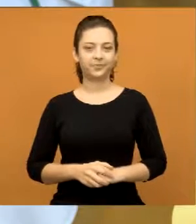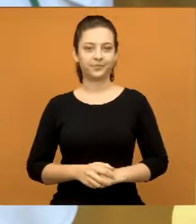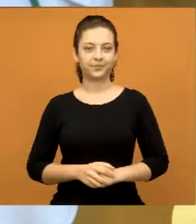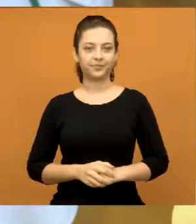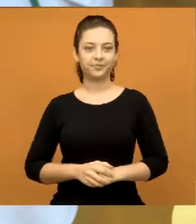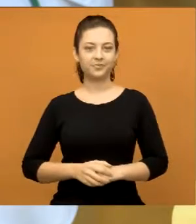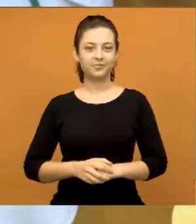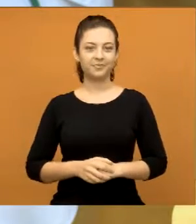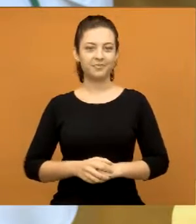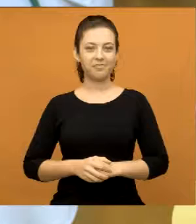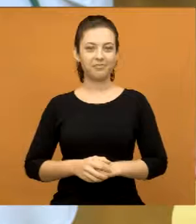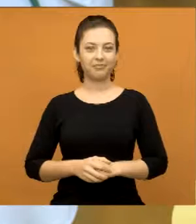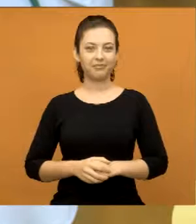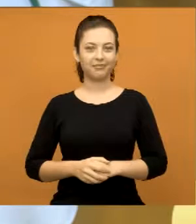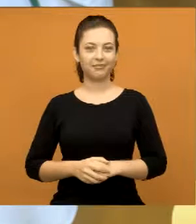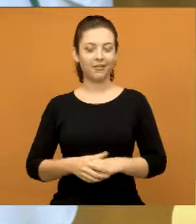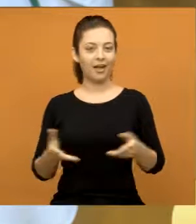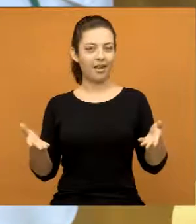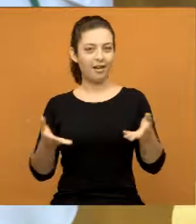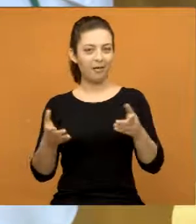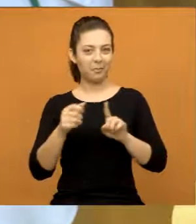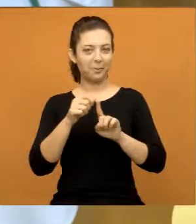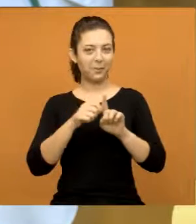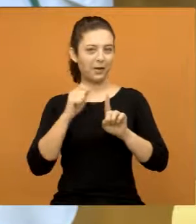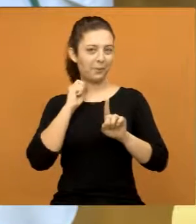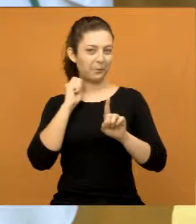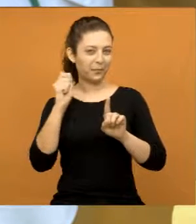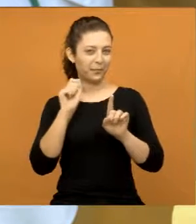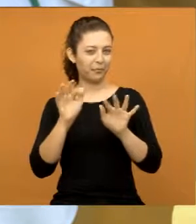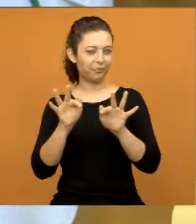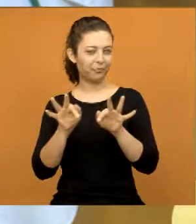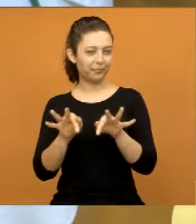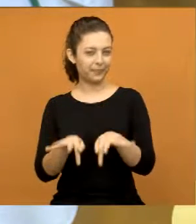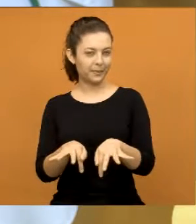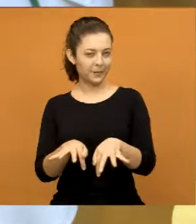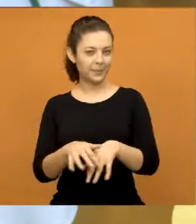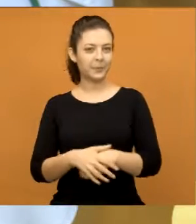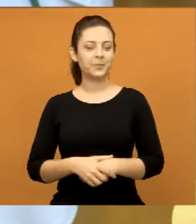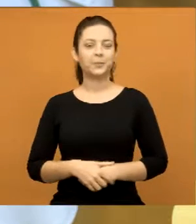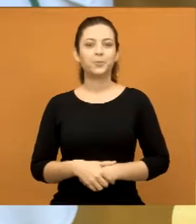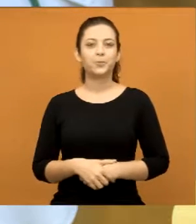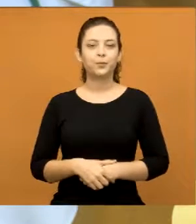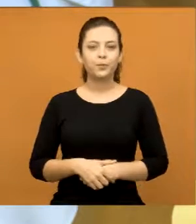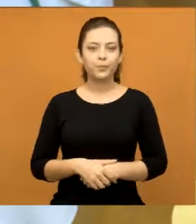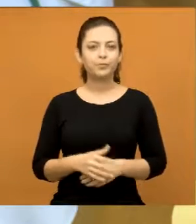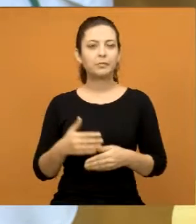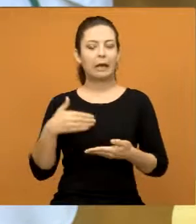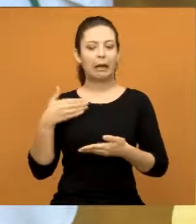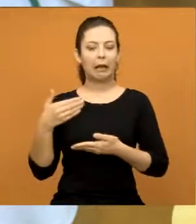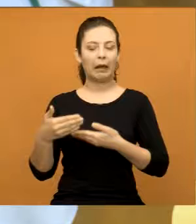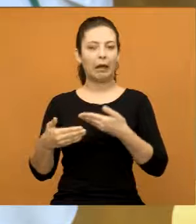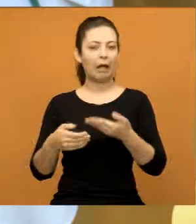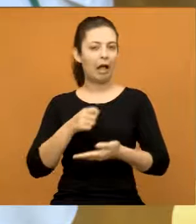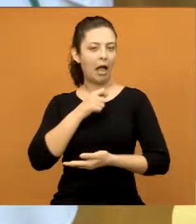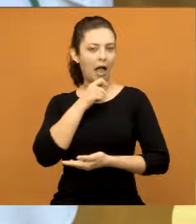Nós estamos praticamente aí terminando o mês de abril. E ainda continuamos